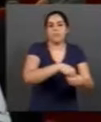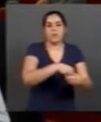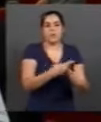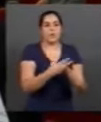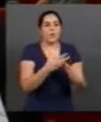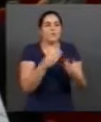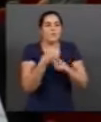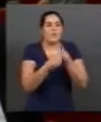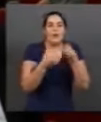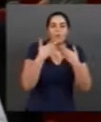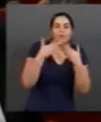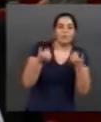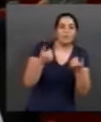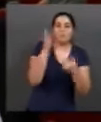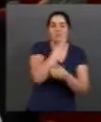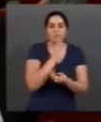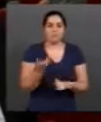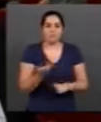melhor,